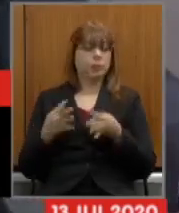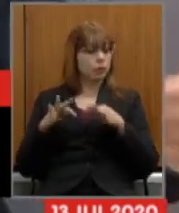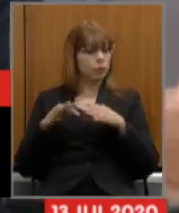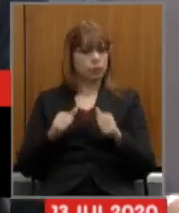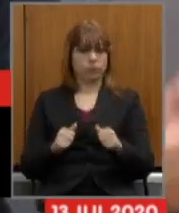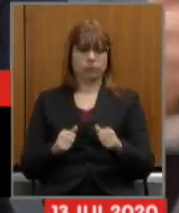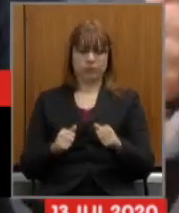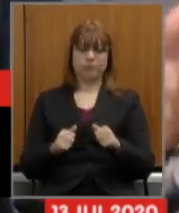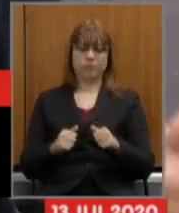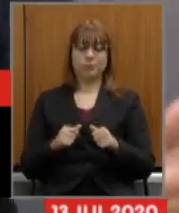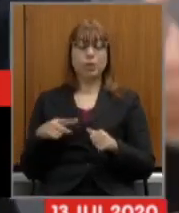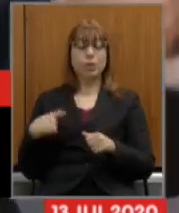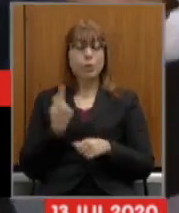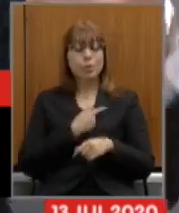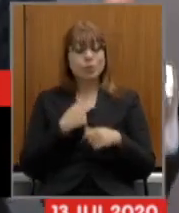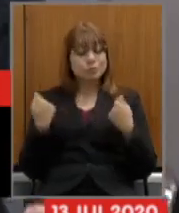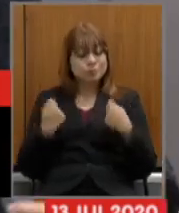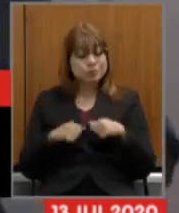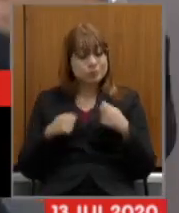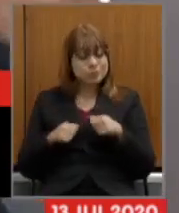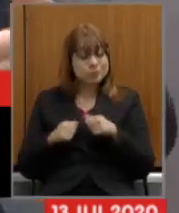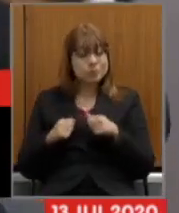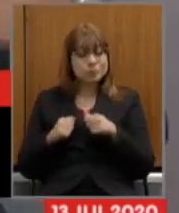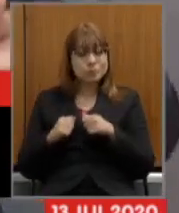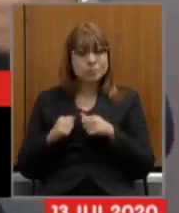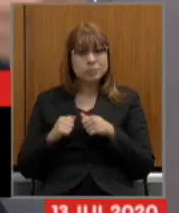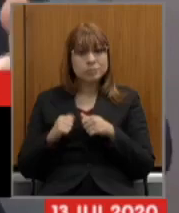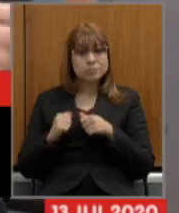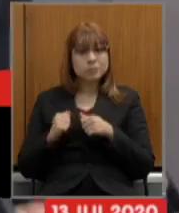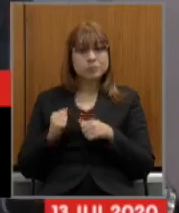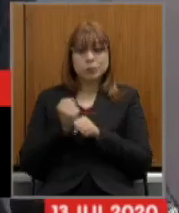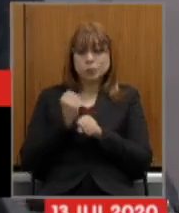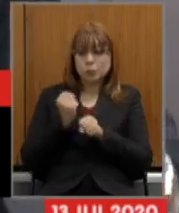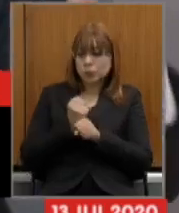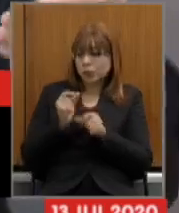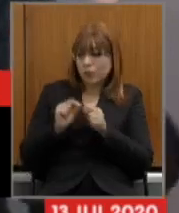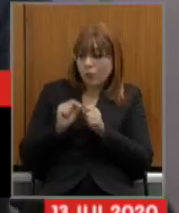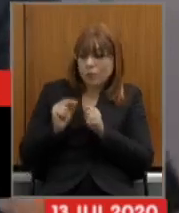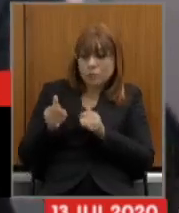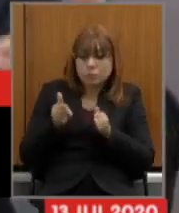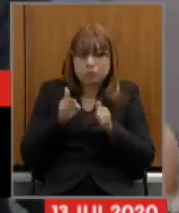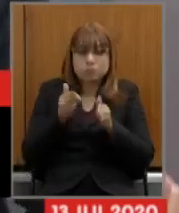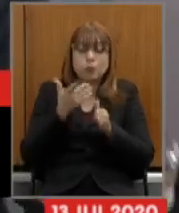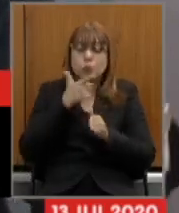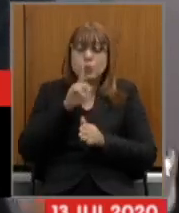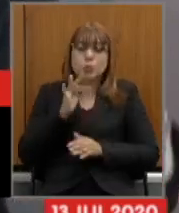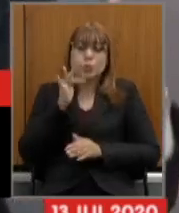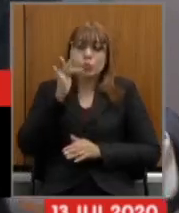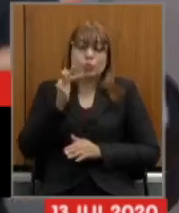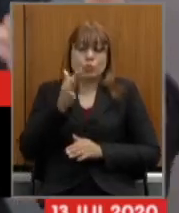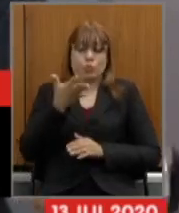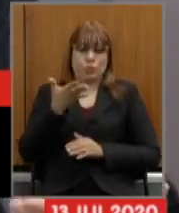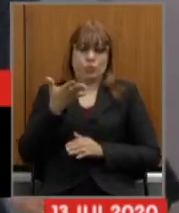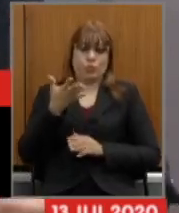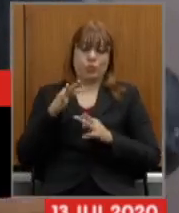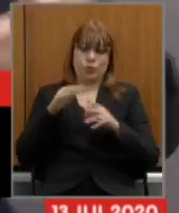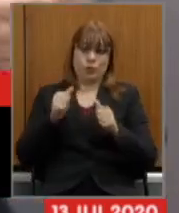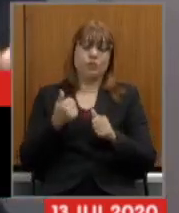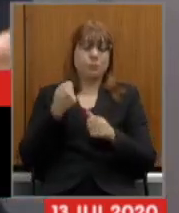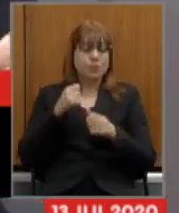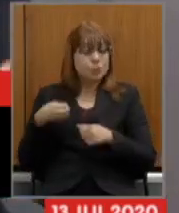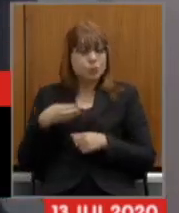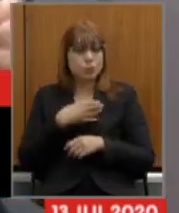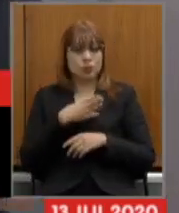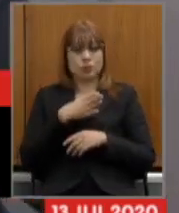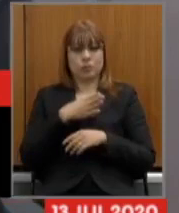nós temos que construir um novo futuro para Minas Gerais nós temos que construir uma nova reforma da previdência e